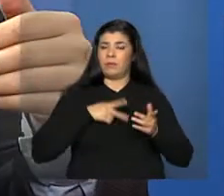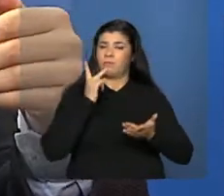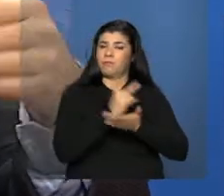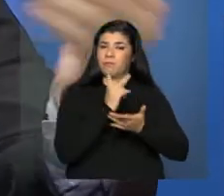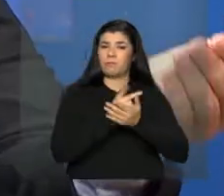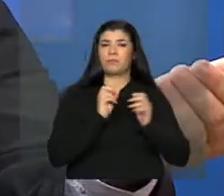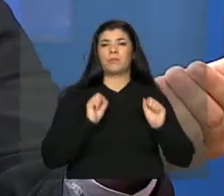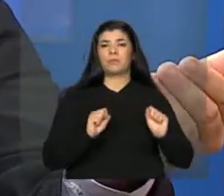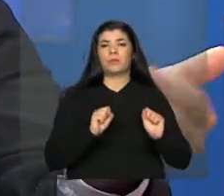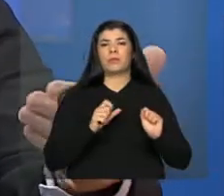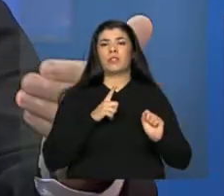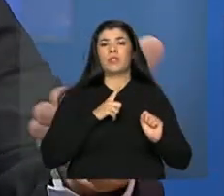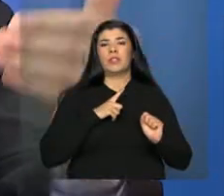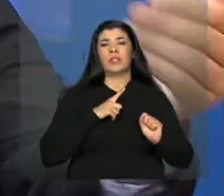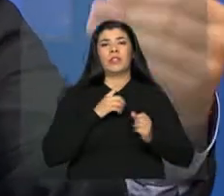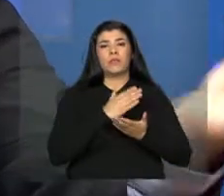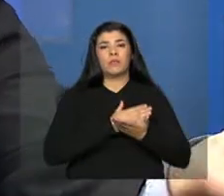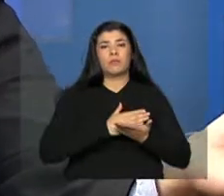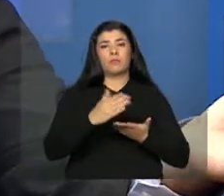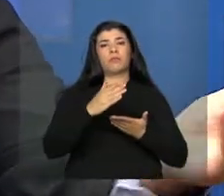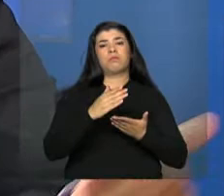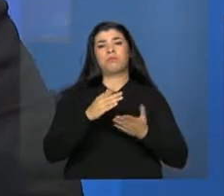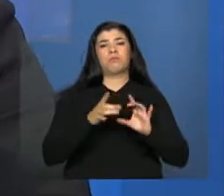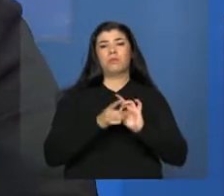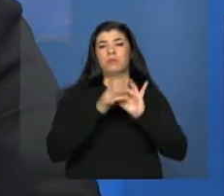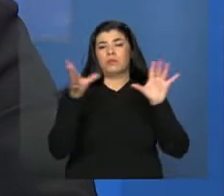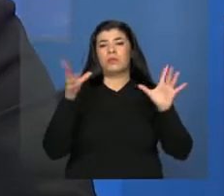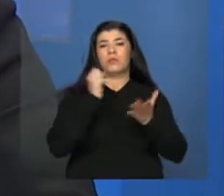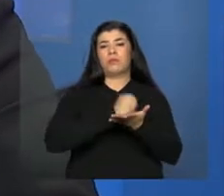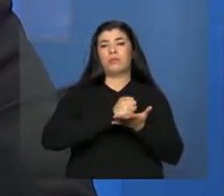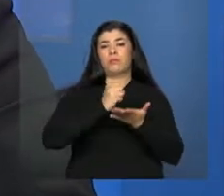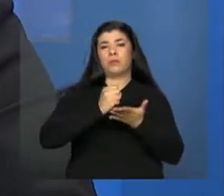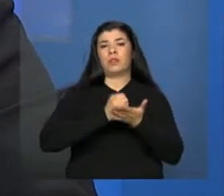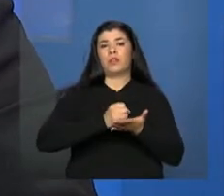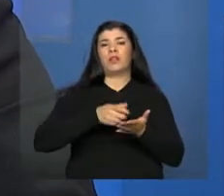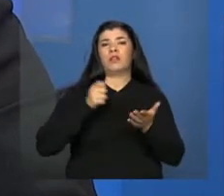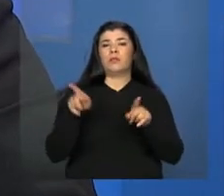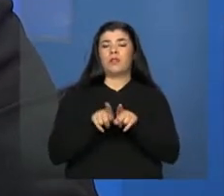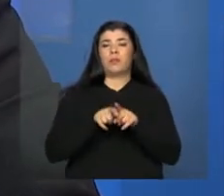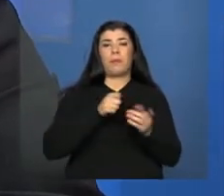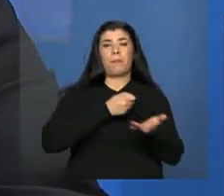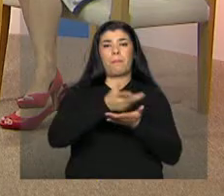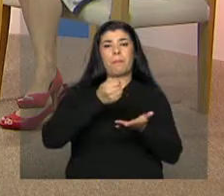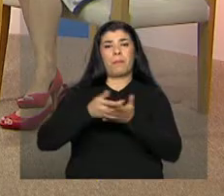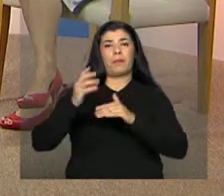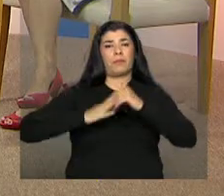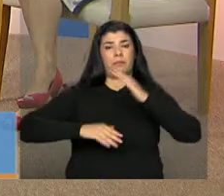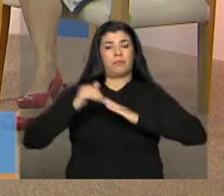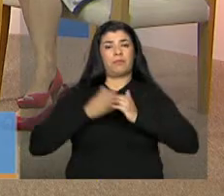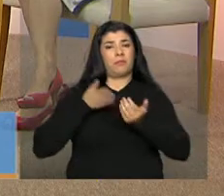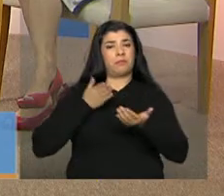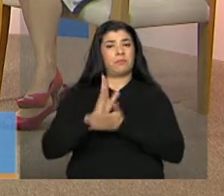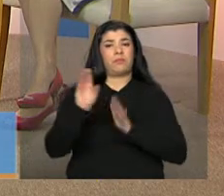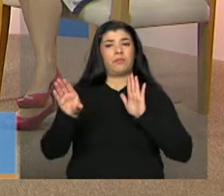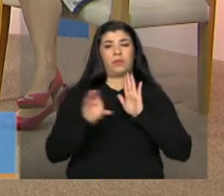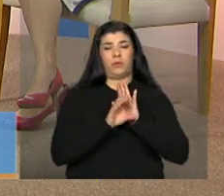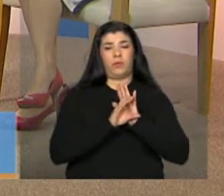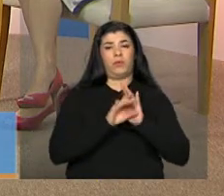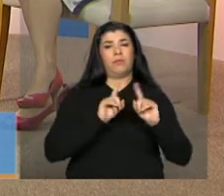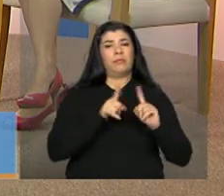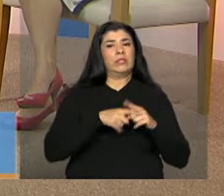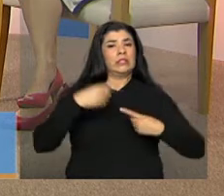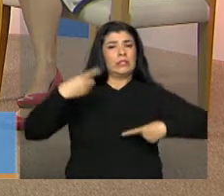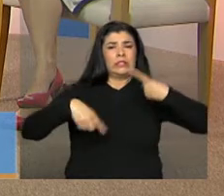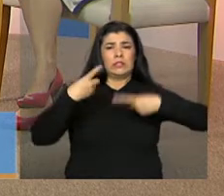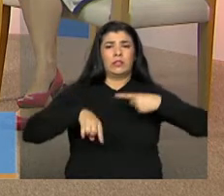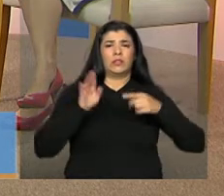você já abria um precedente de autorização para pagamento desses profissionais concursados. Mas isso era uma polêmica, não só no âmbito do